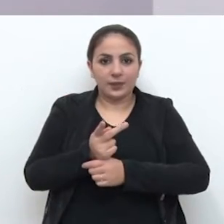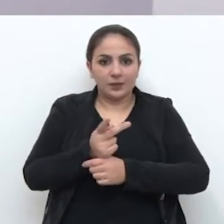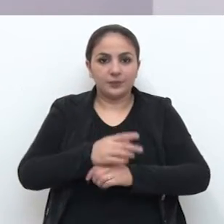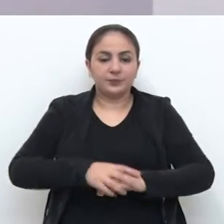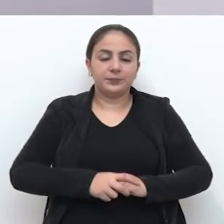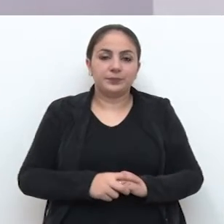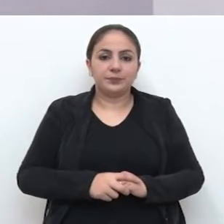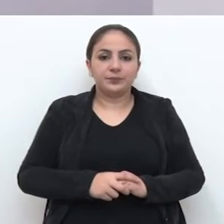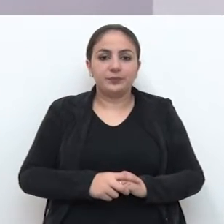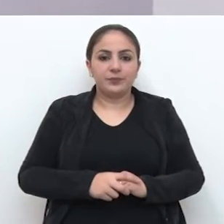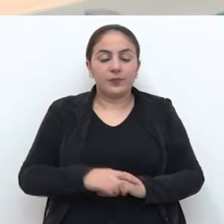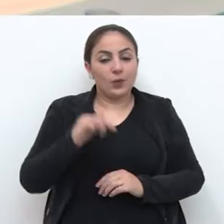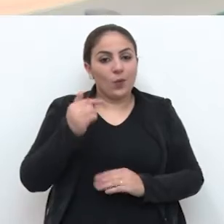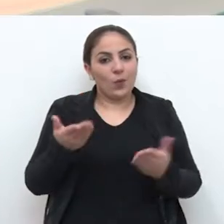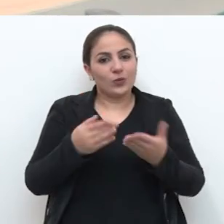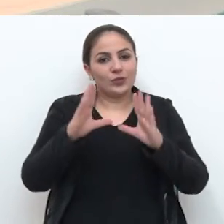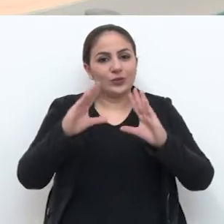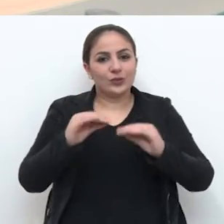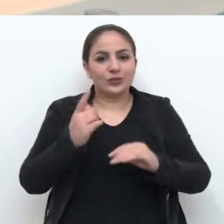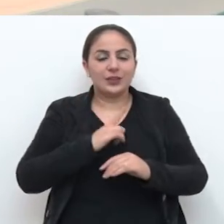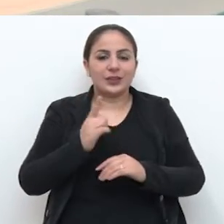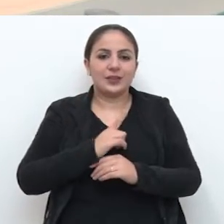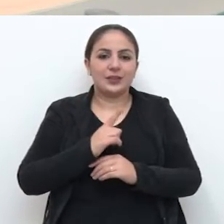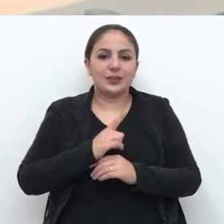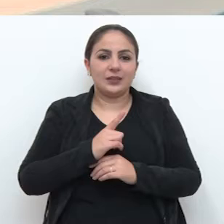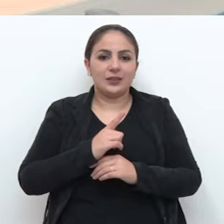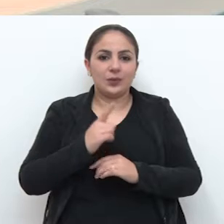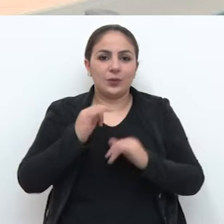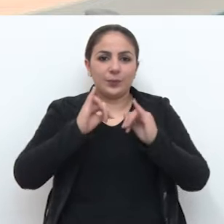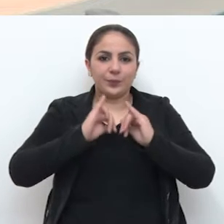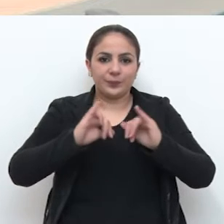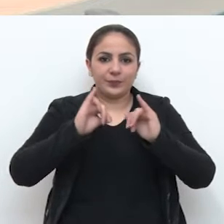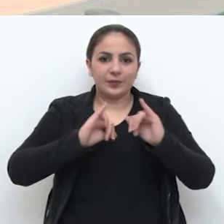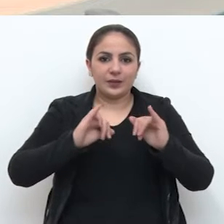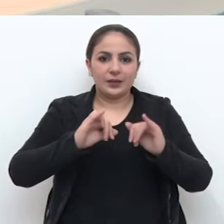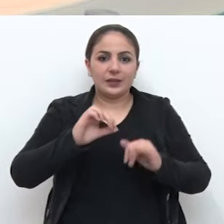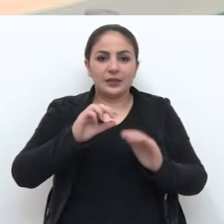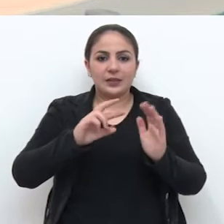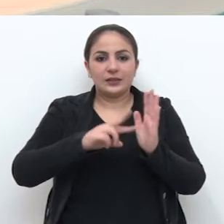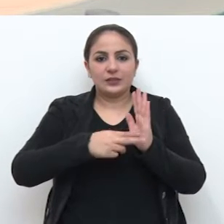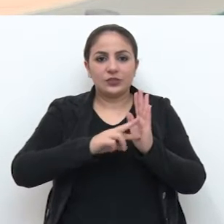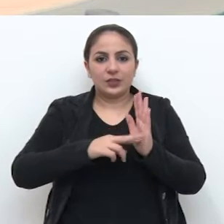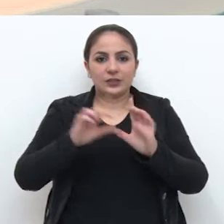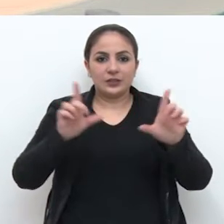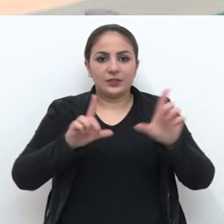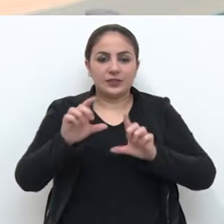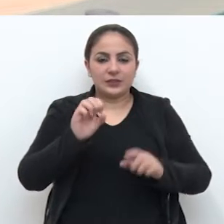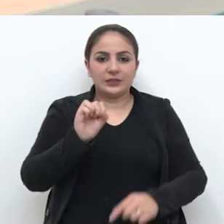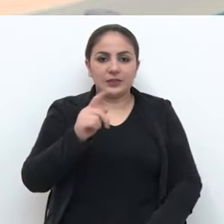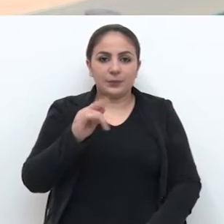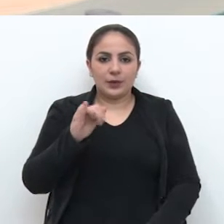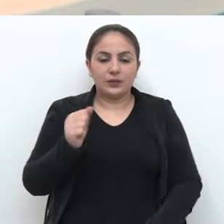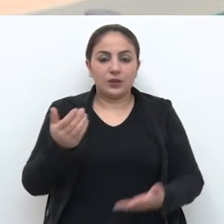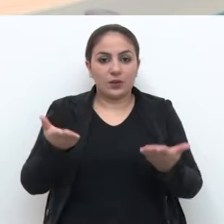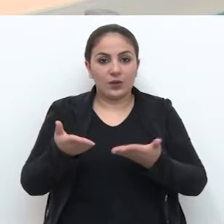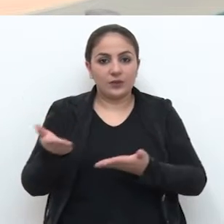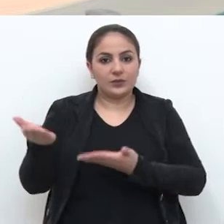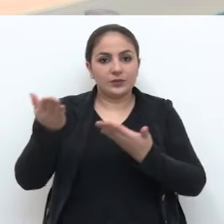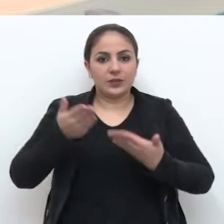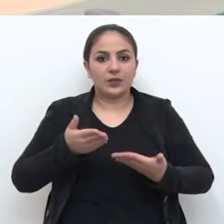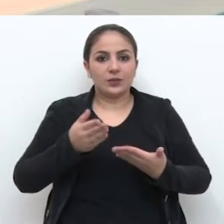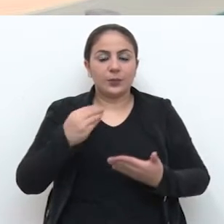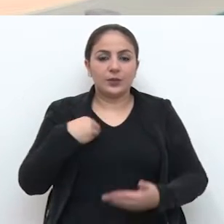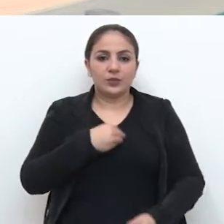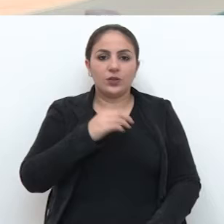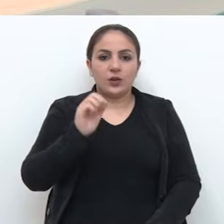mais emprego e renda na nossa cidade. E hoje à noite vai ao ar o programa Sem Passo na TV. Nesta edição, o convidado é o médico